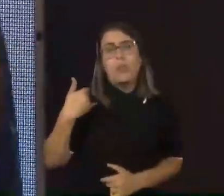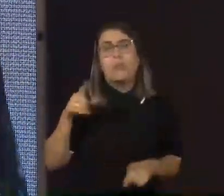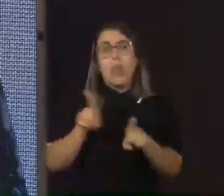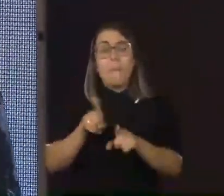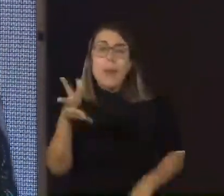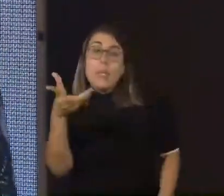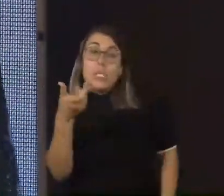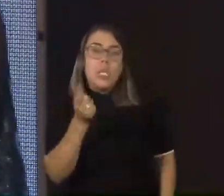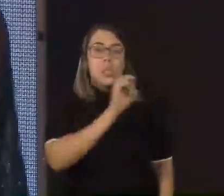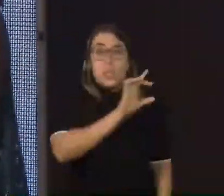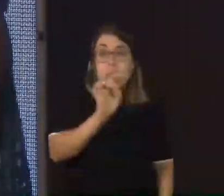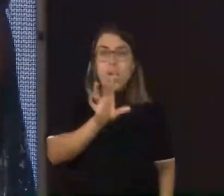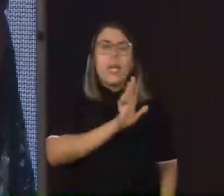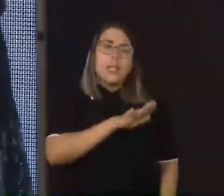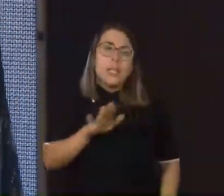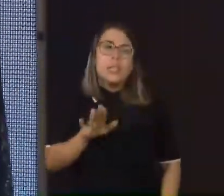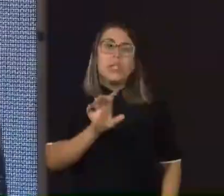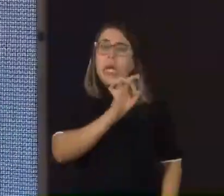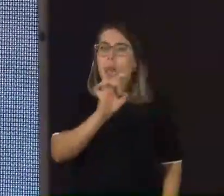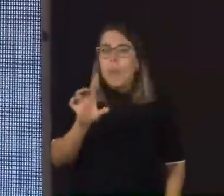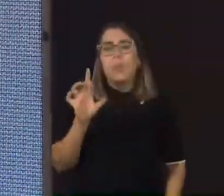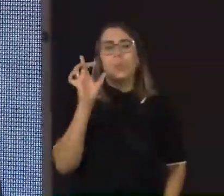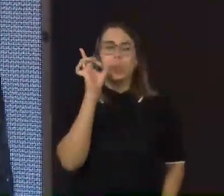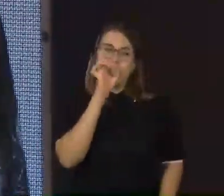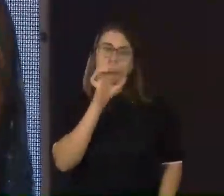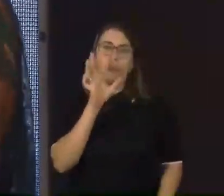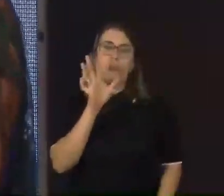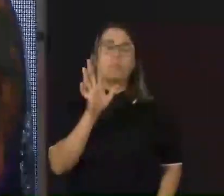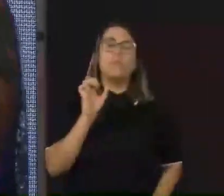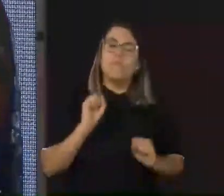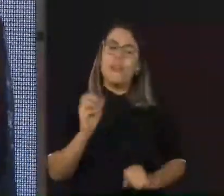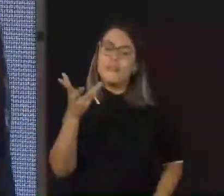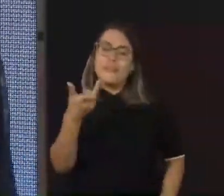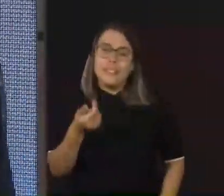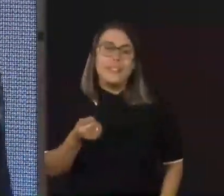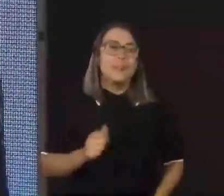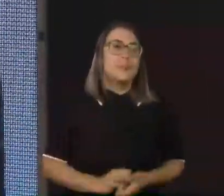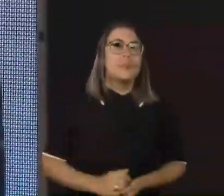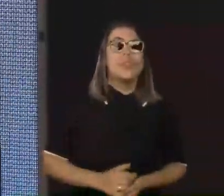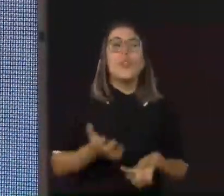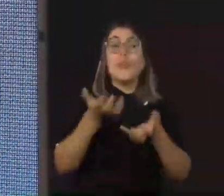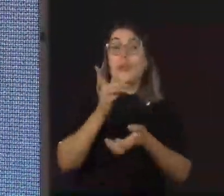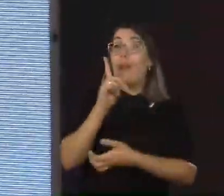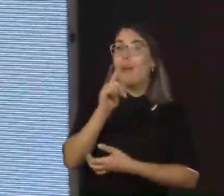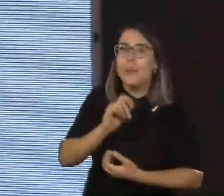as habilidades, respeitando as dificuldades. E isso é completamente possível. Preciso de um pouquinho de água.